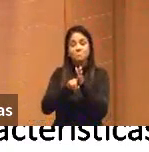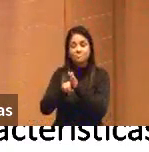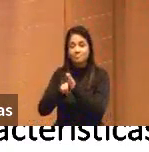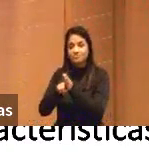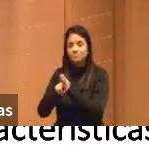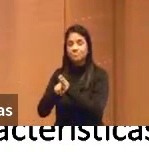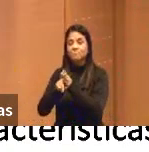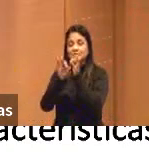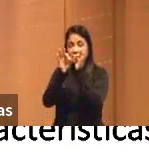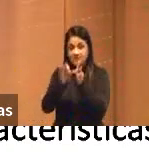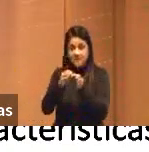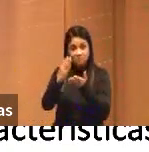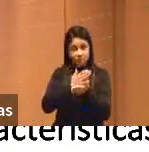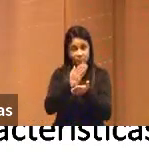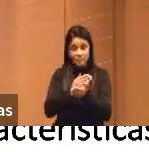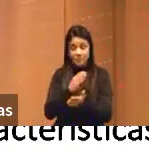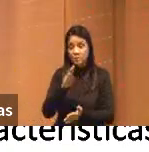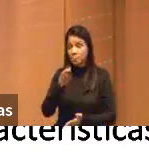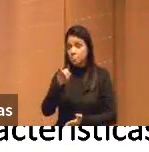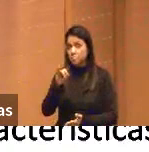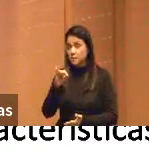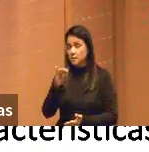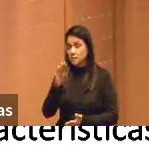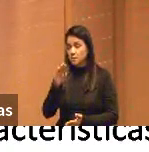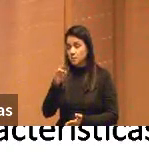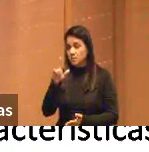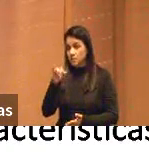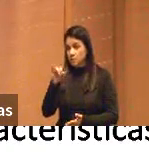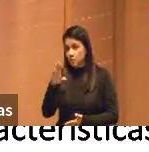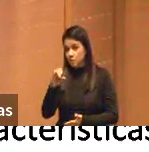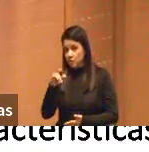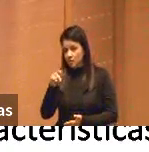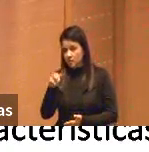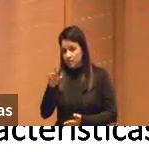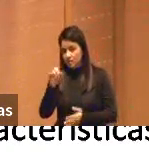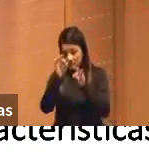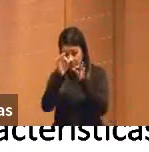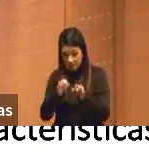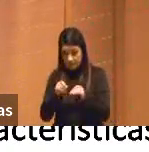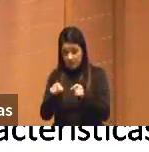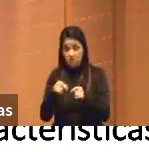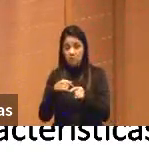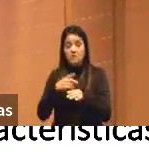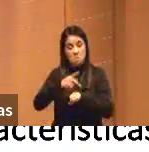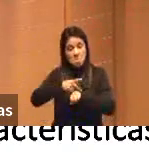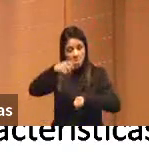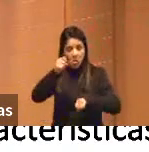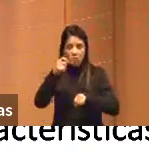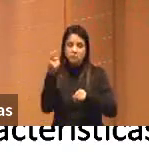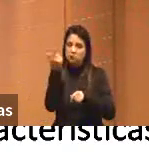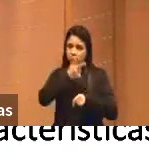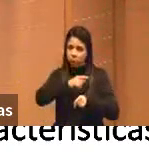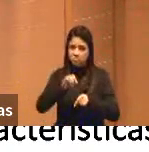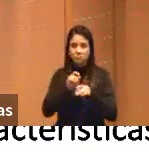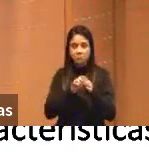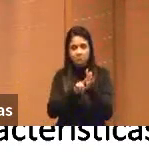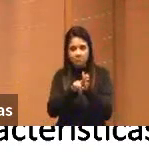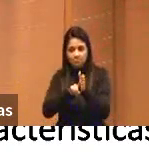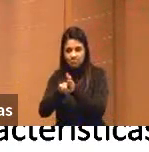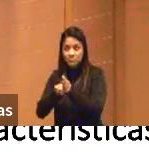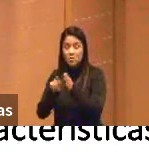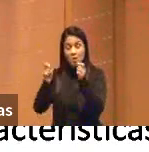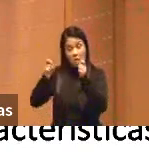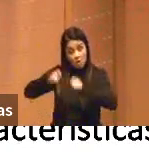atualizadas e a fundamentar a informação apresentada, nós fazemos isso muito bem na pós-graduação, mas talvez essas sejam as